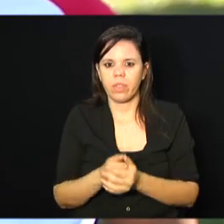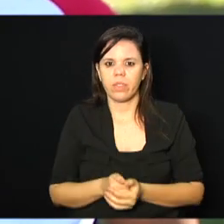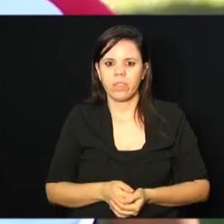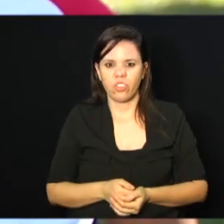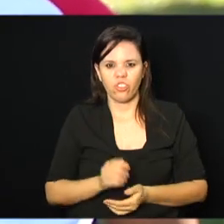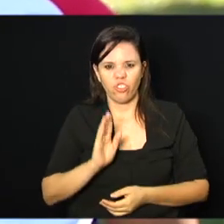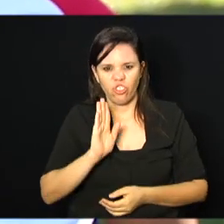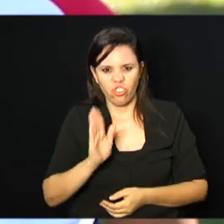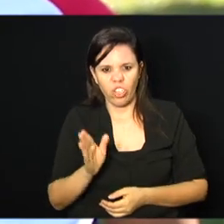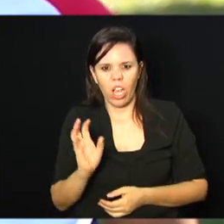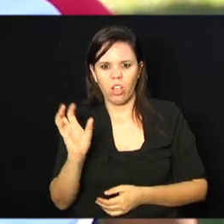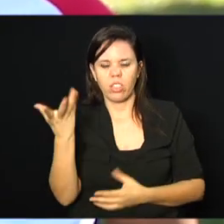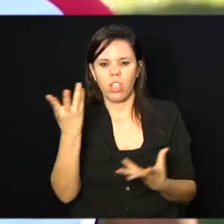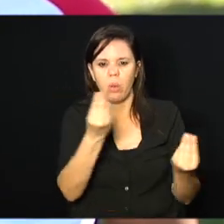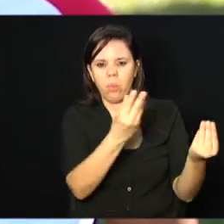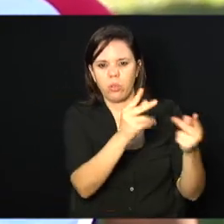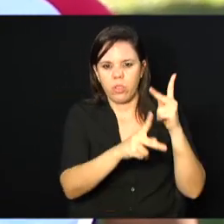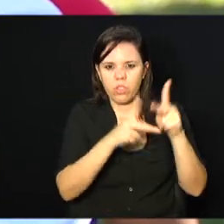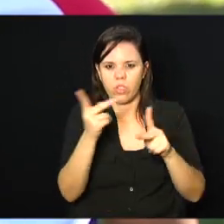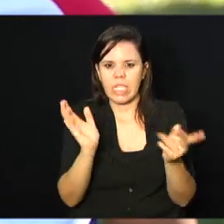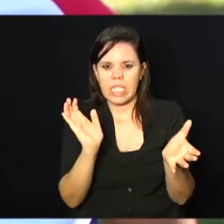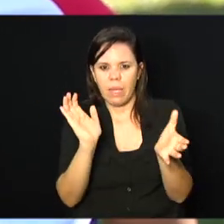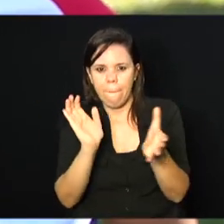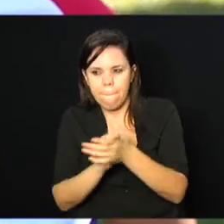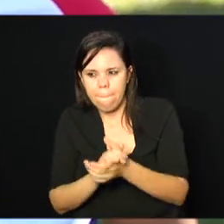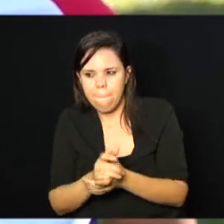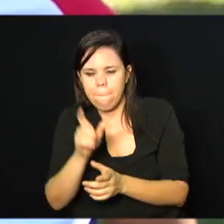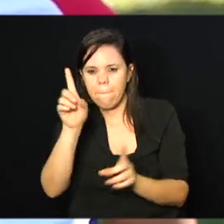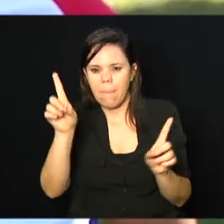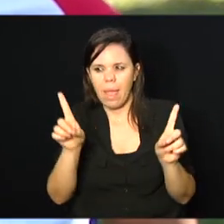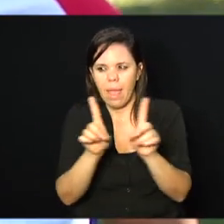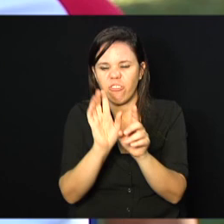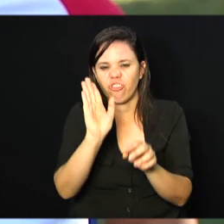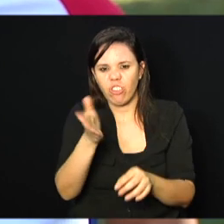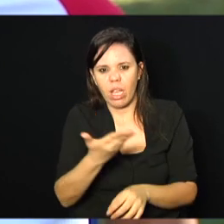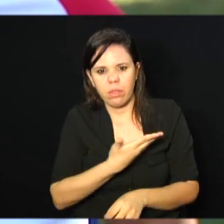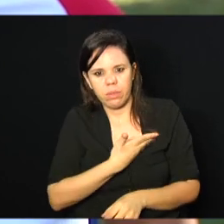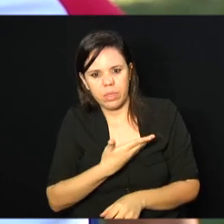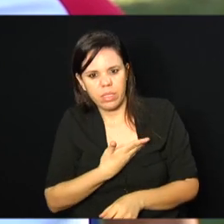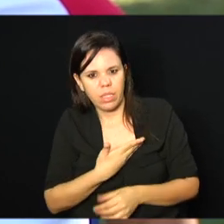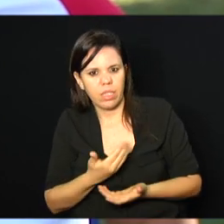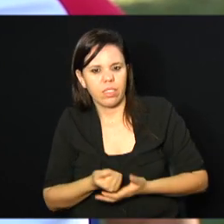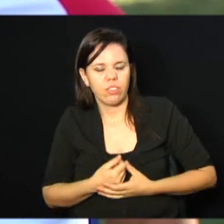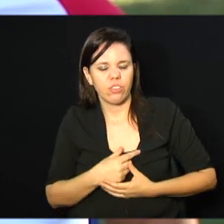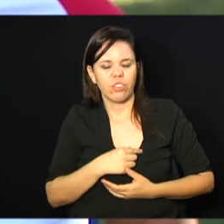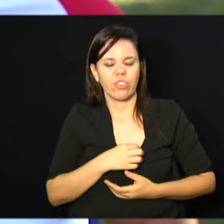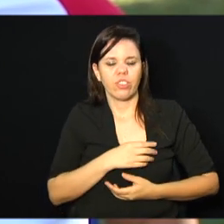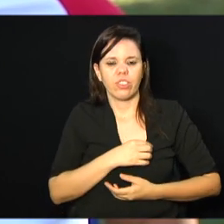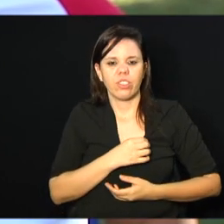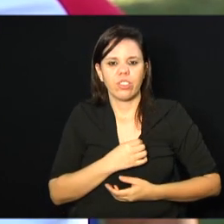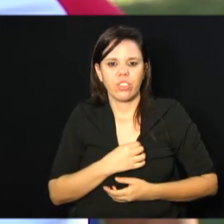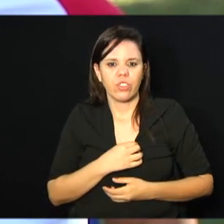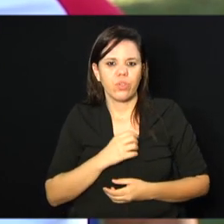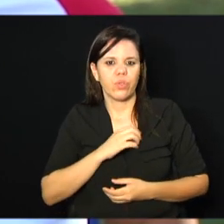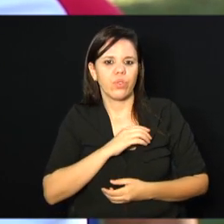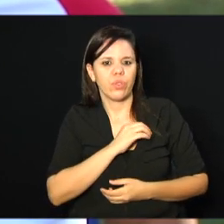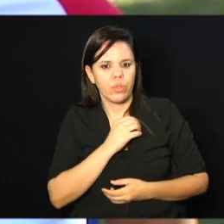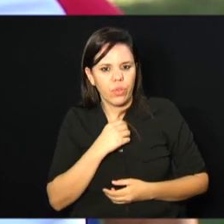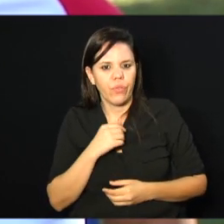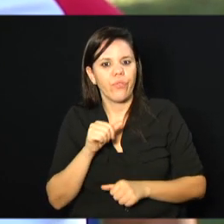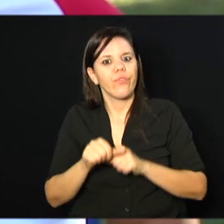aconteceu casamentos aqui, já amizade. Então, virou